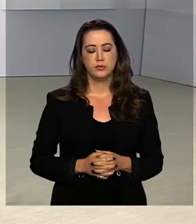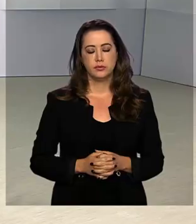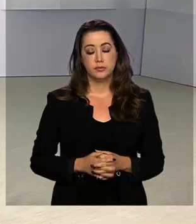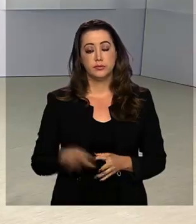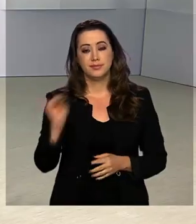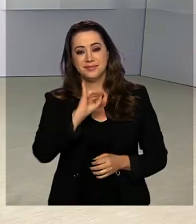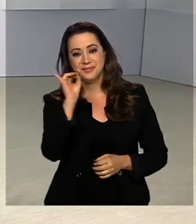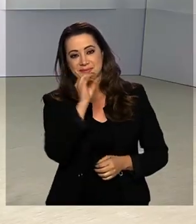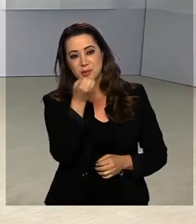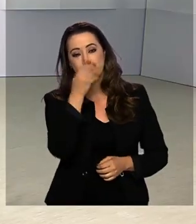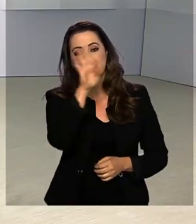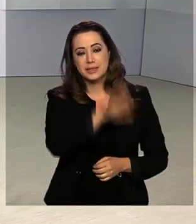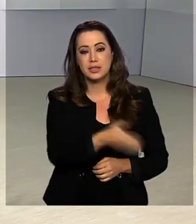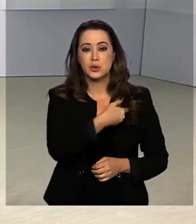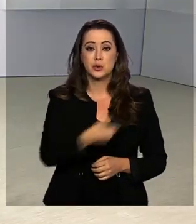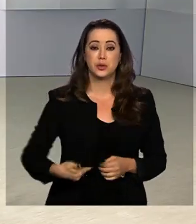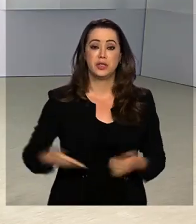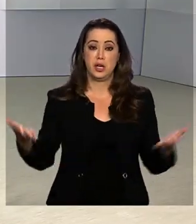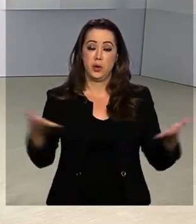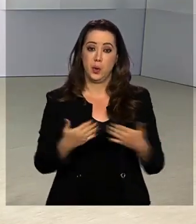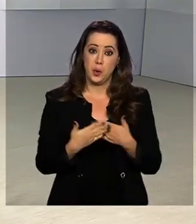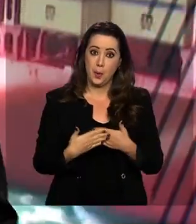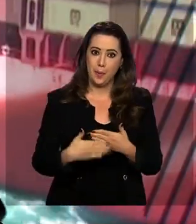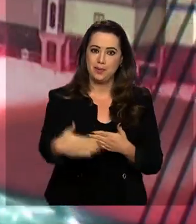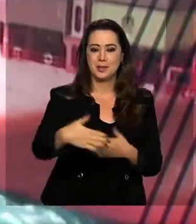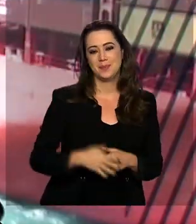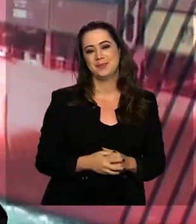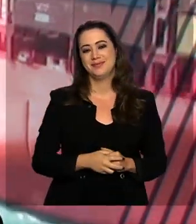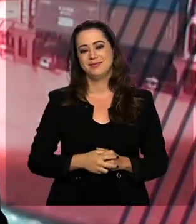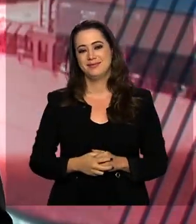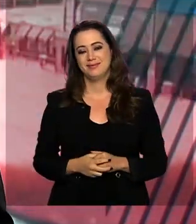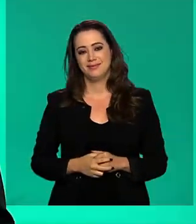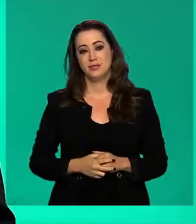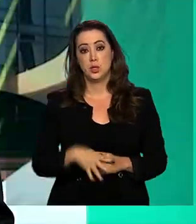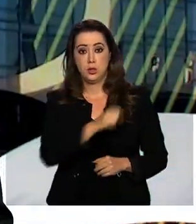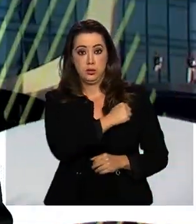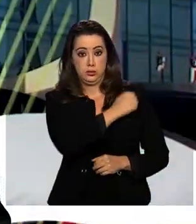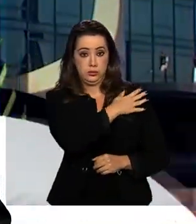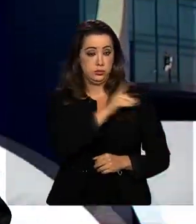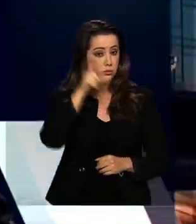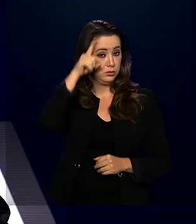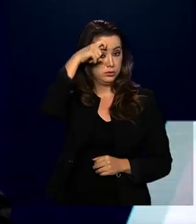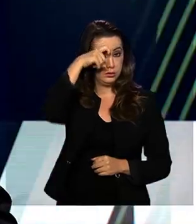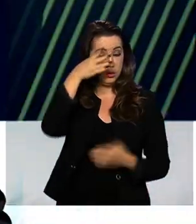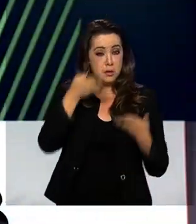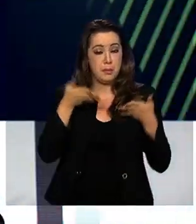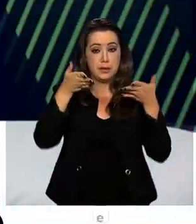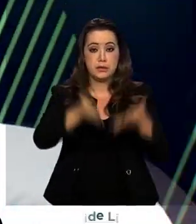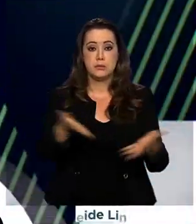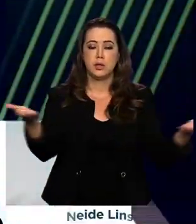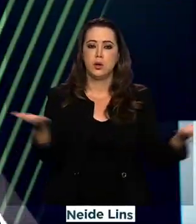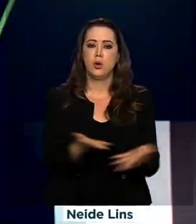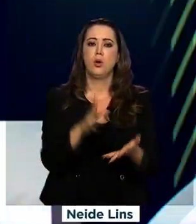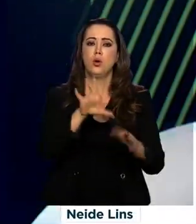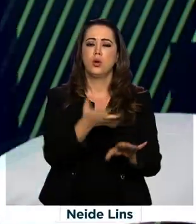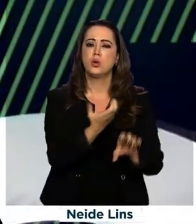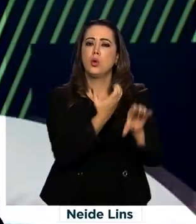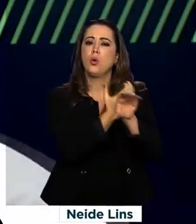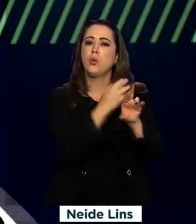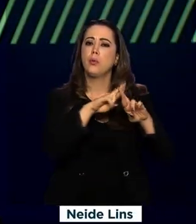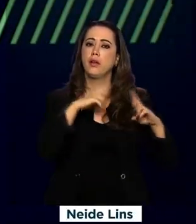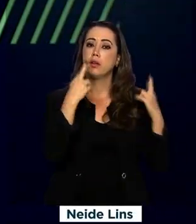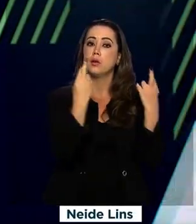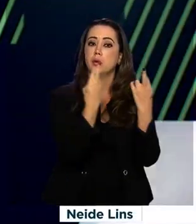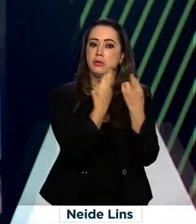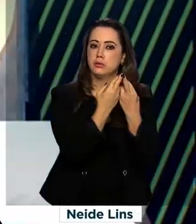Olá, boa tarde. O governo agora está no ar. O vice-presidente Hamilton Mourão participa neste momento de uma audiência no